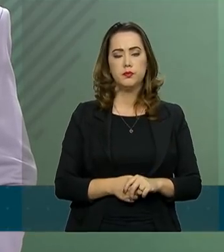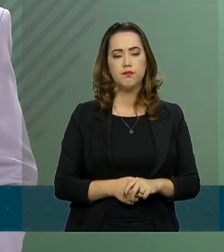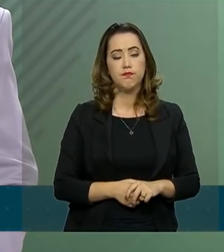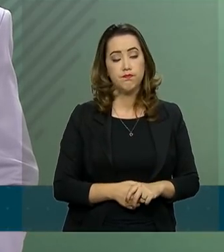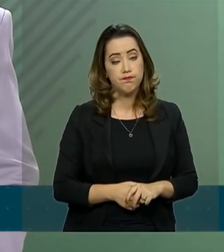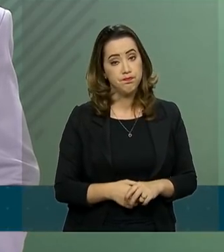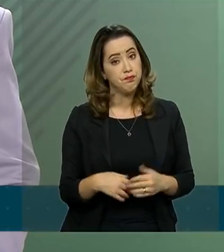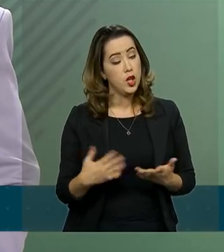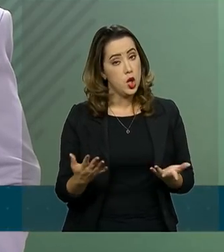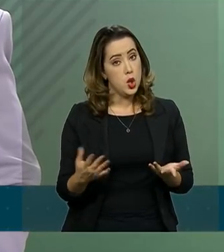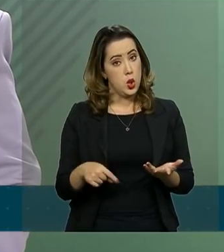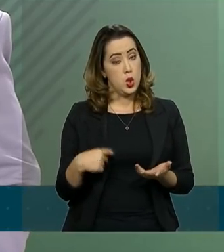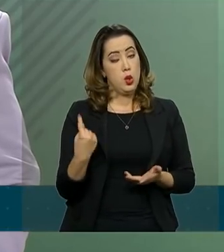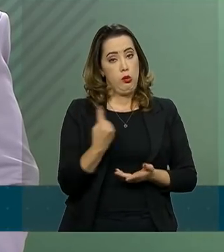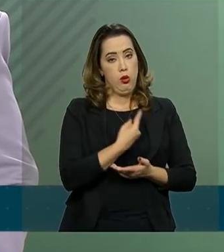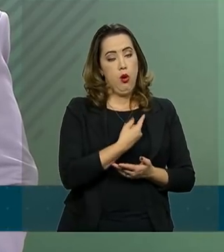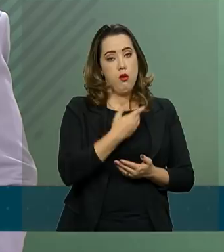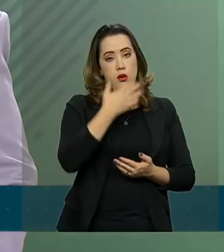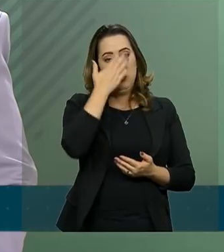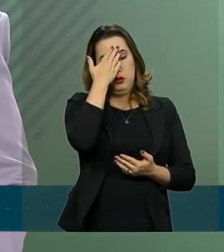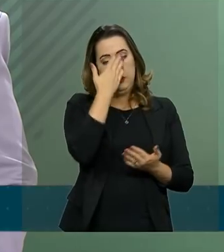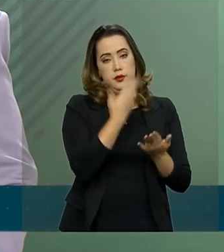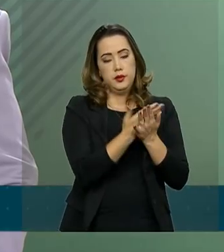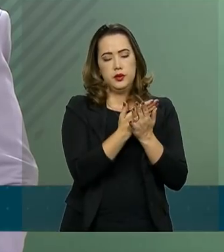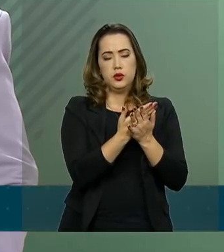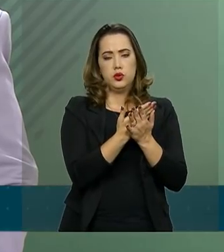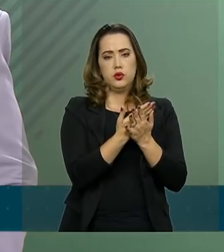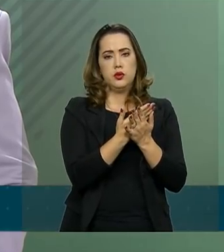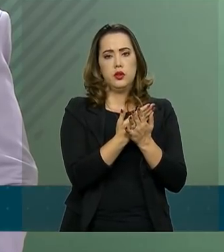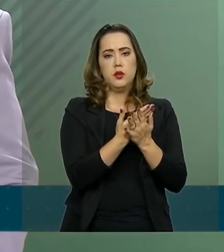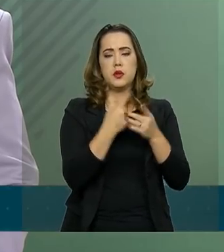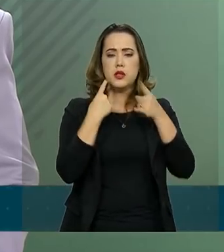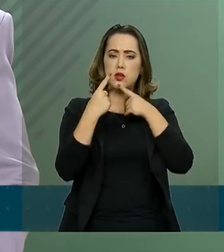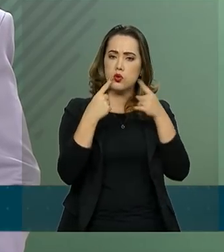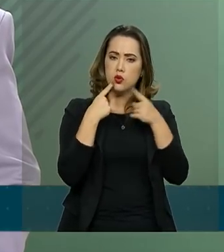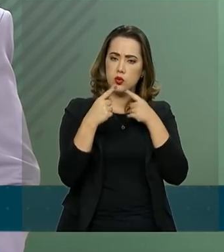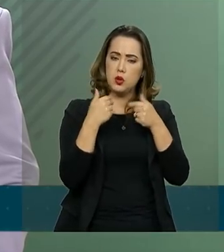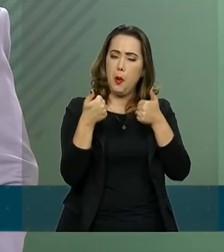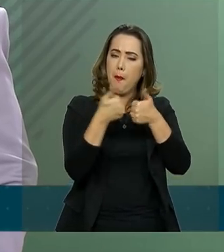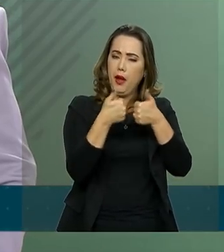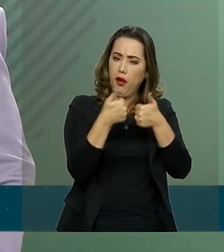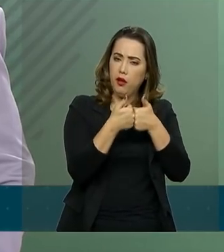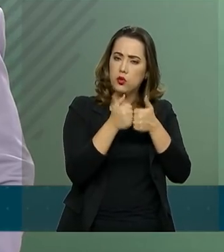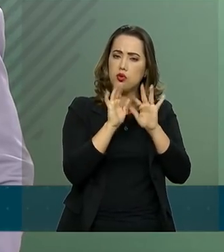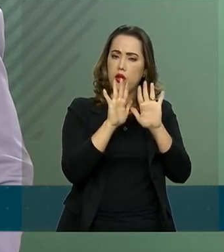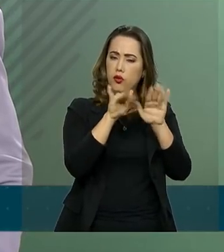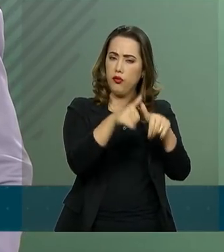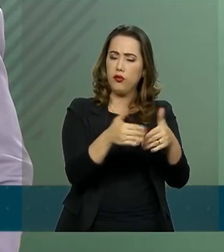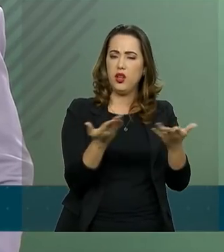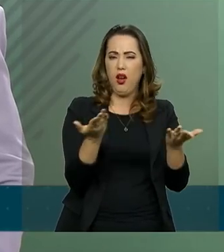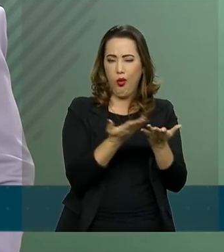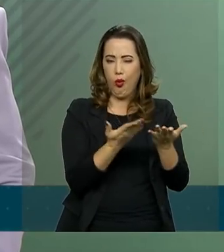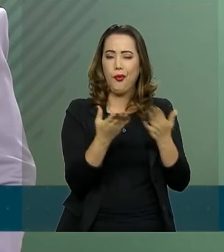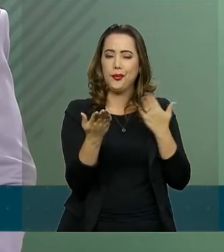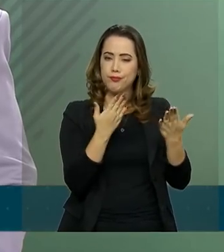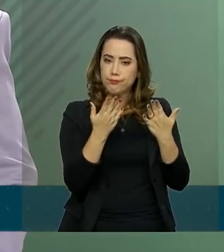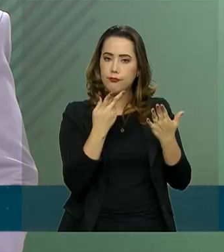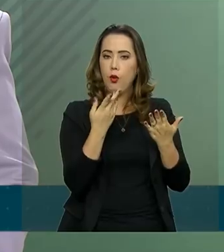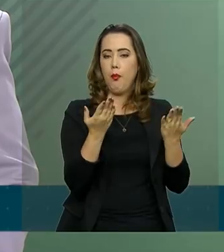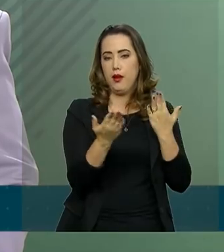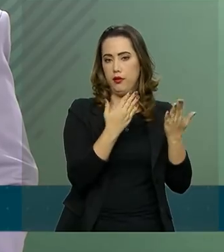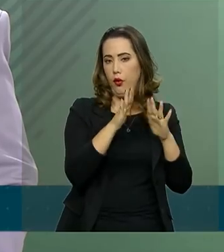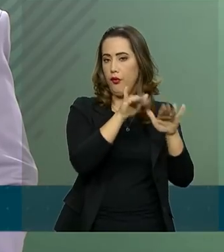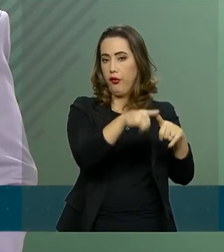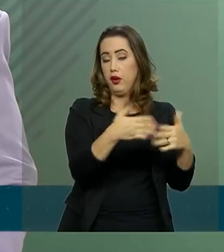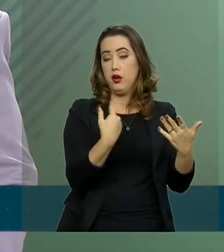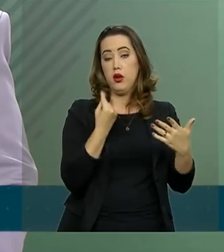Nós temos a esperança de que, a despeito dessas discussões agora próximo da linha de chegada, como eu disse, que mesmo assim